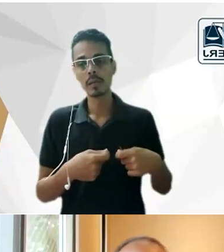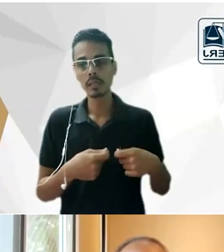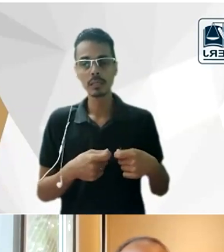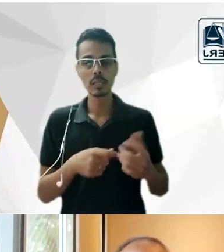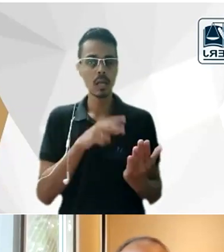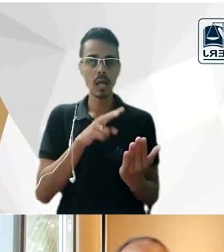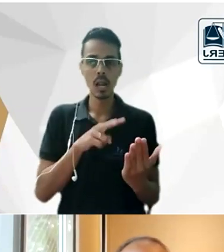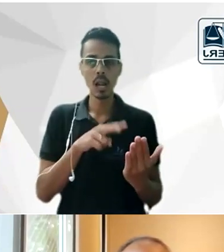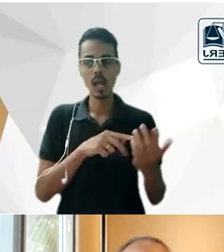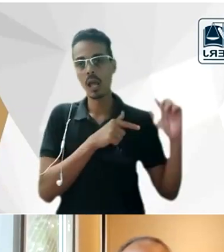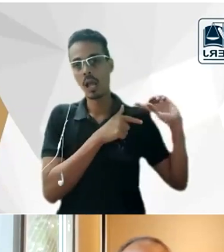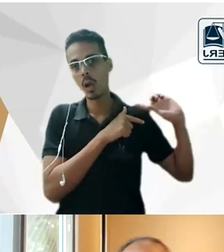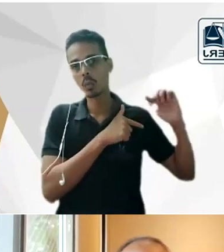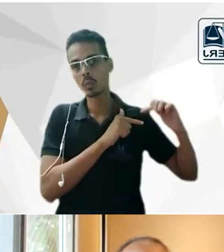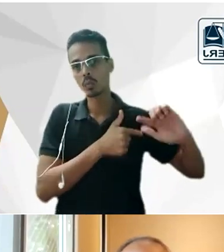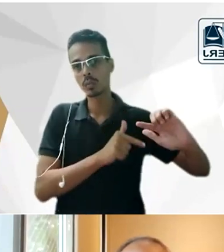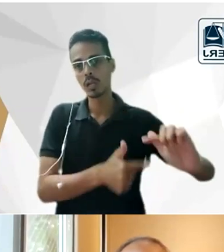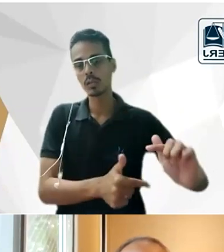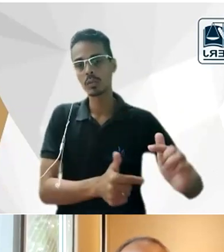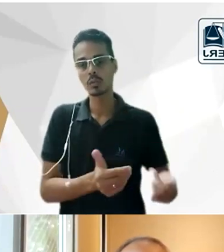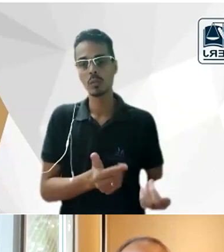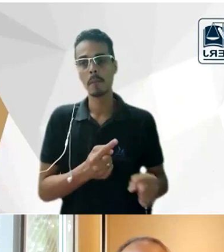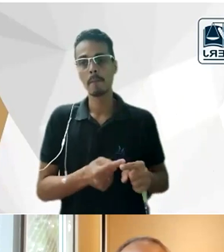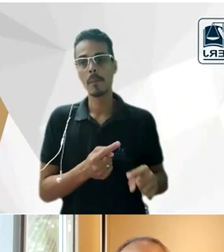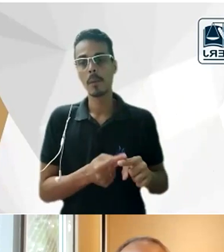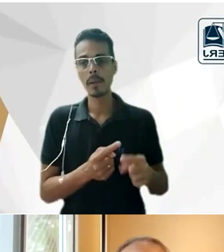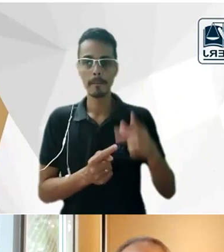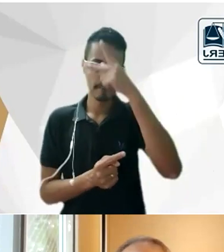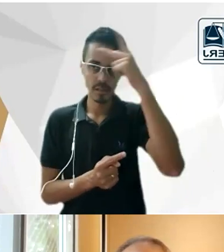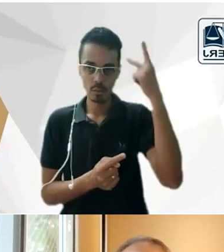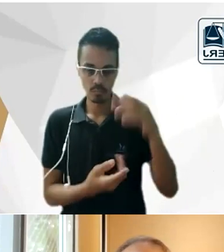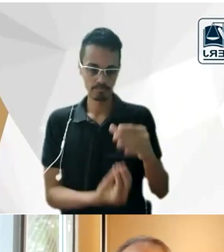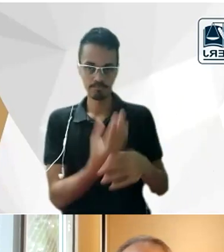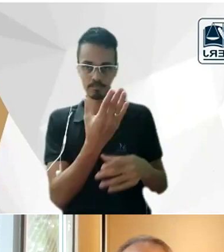são pessoas que jogaram fundamentos de determinado